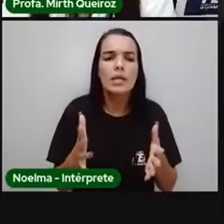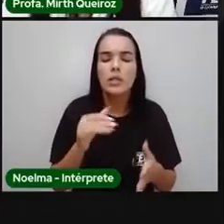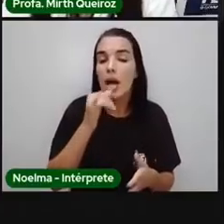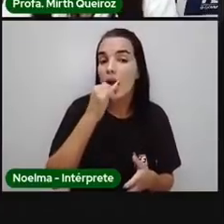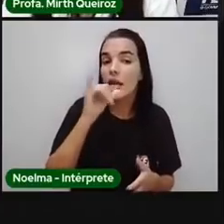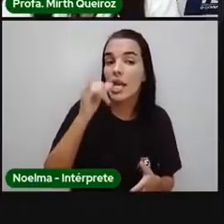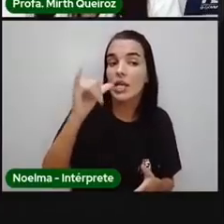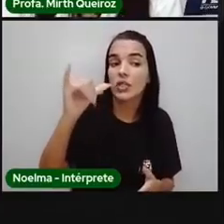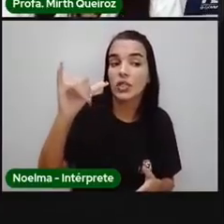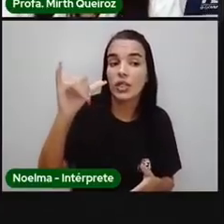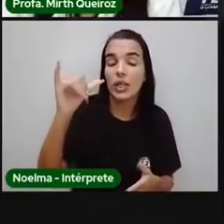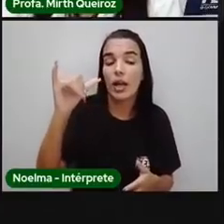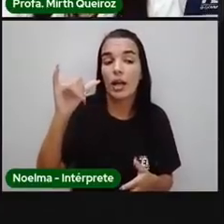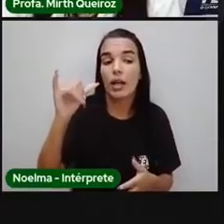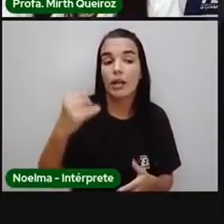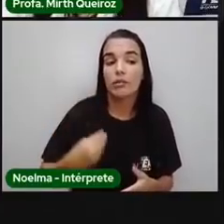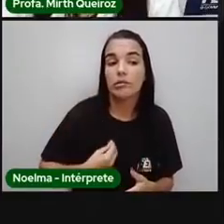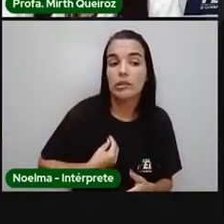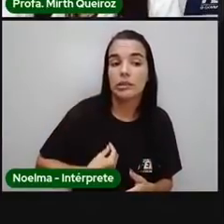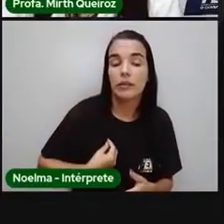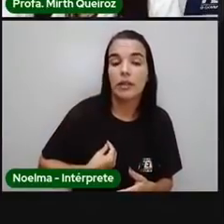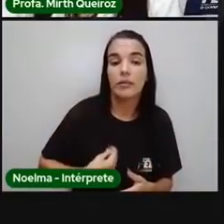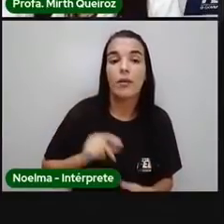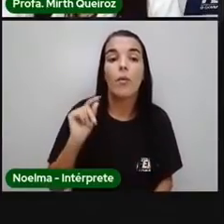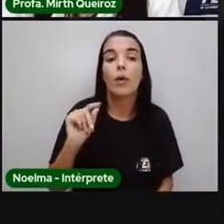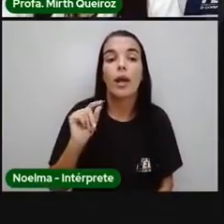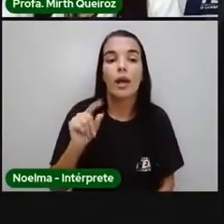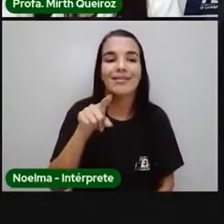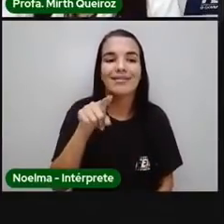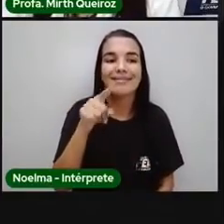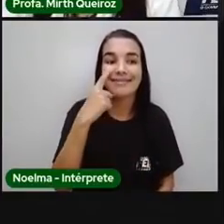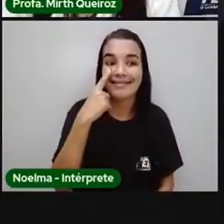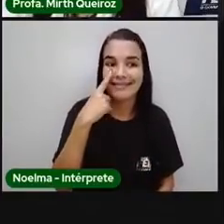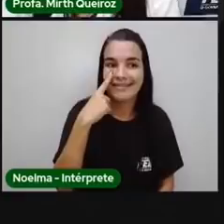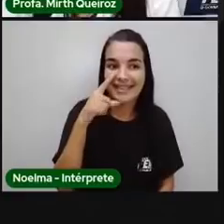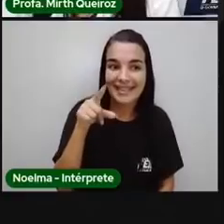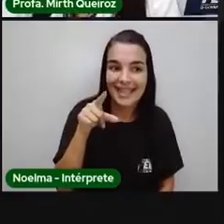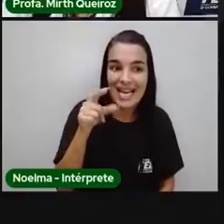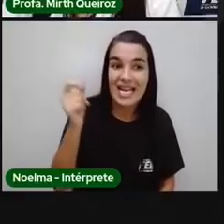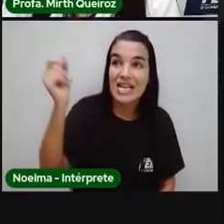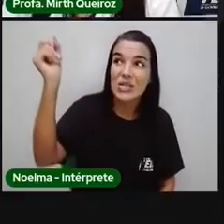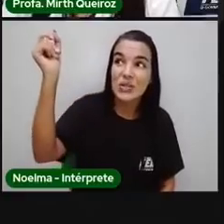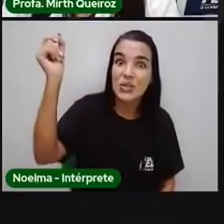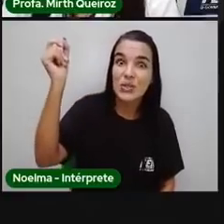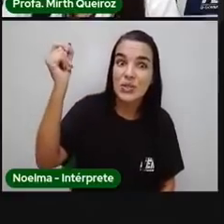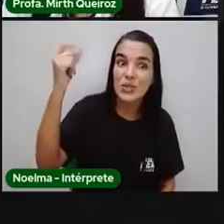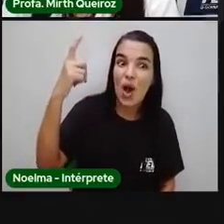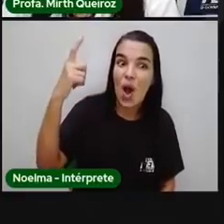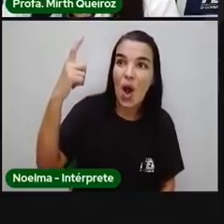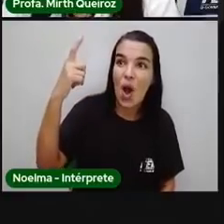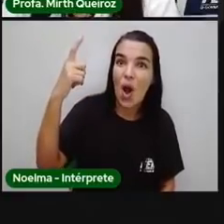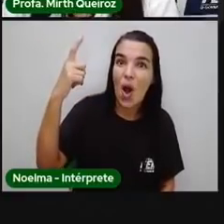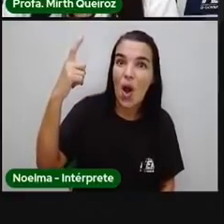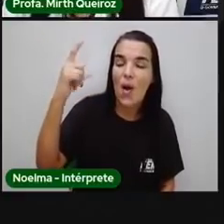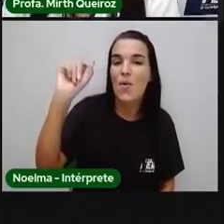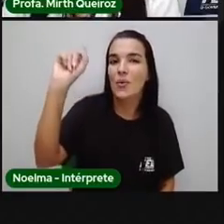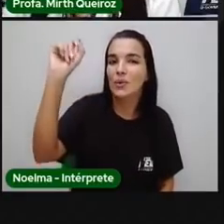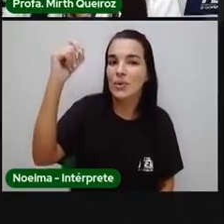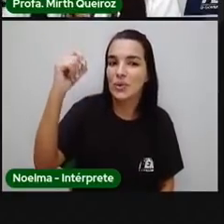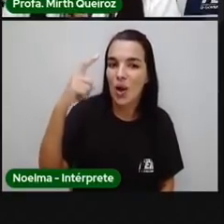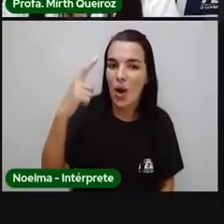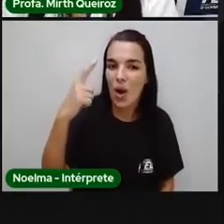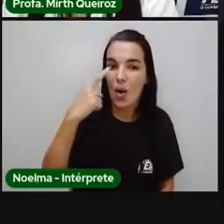pelos seres vivos? A energia utilizada pelos seres vivos, ela vem do sol.